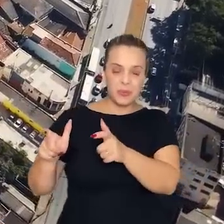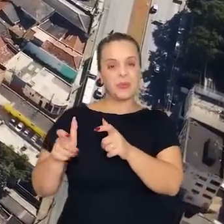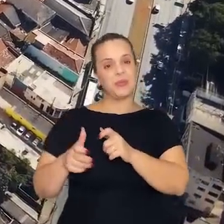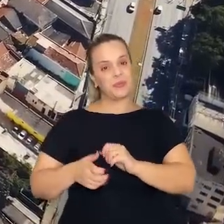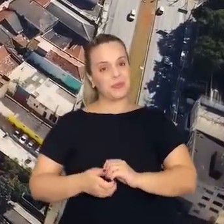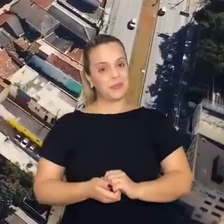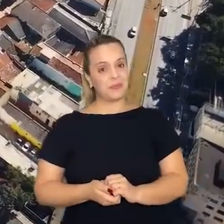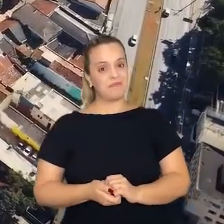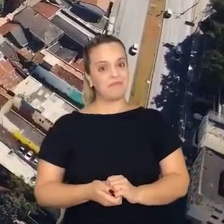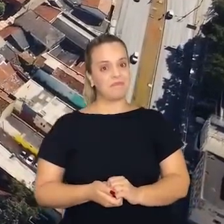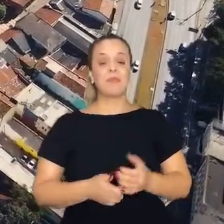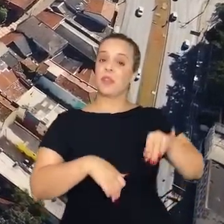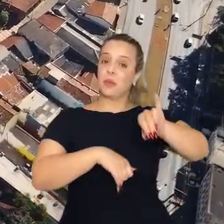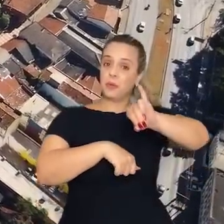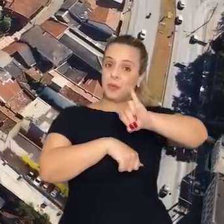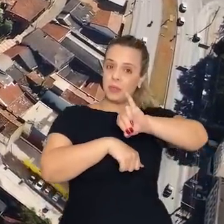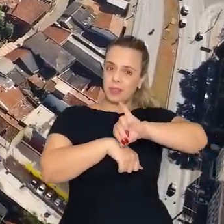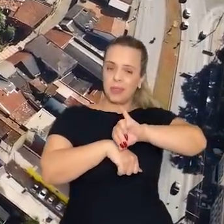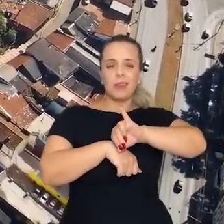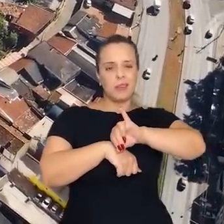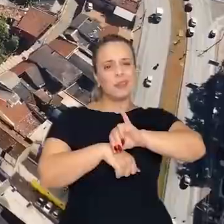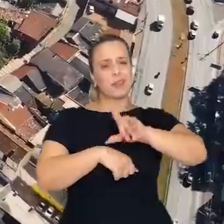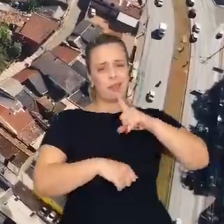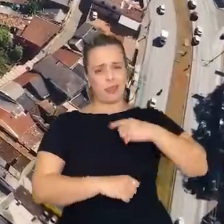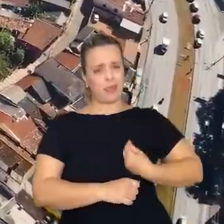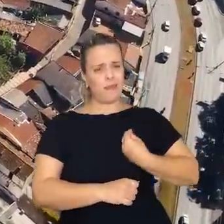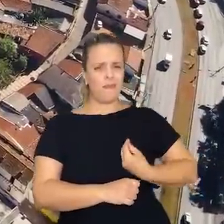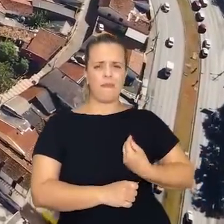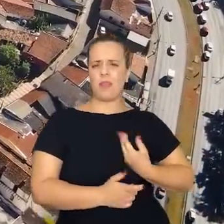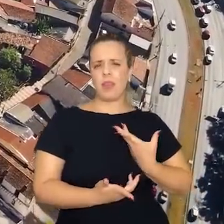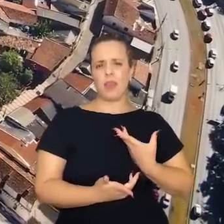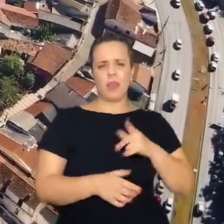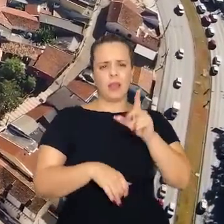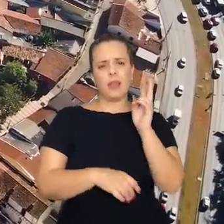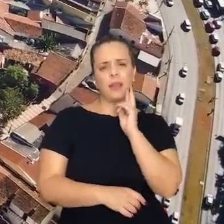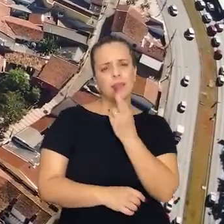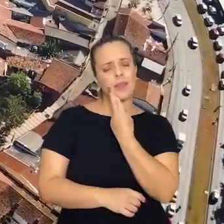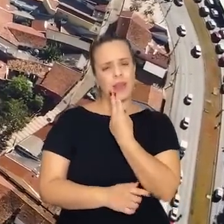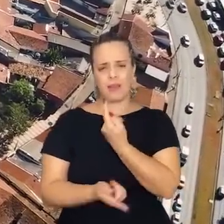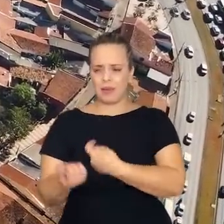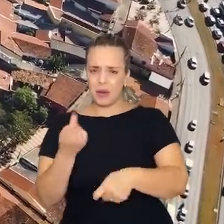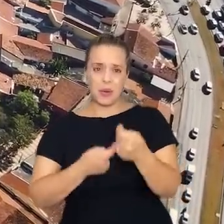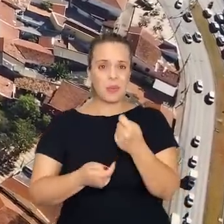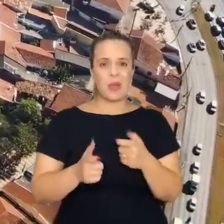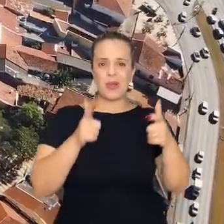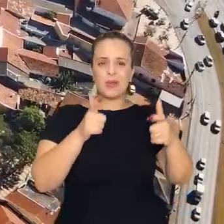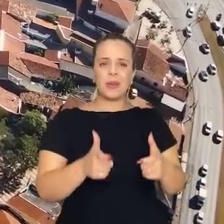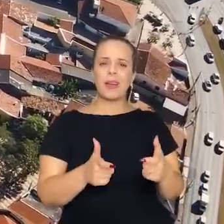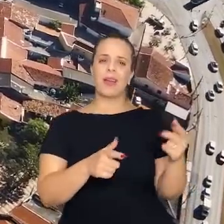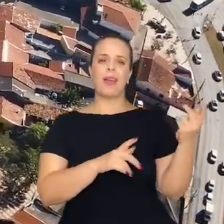Um centro bem cheio de vida, com comércio, com restaurante, espaço de tradição.